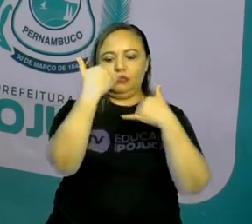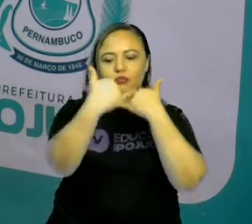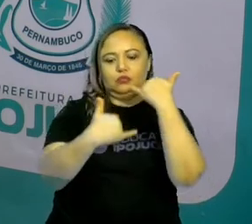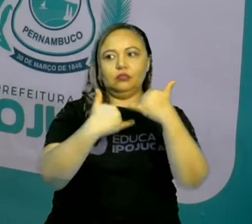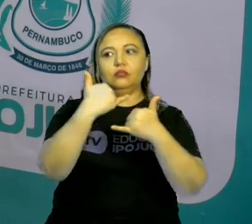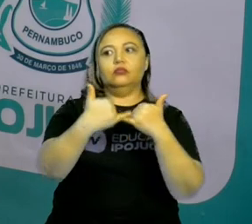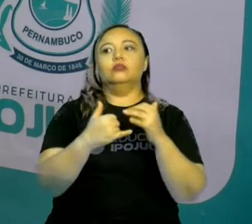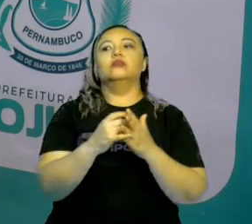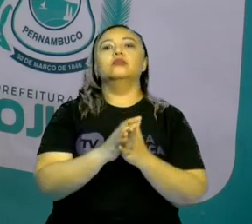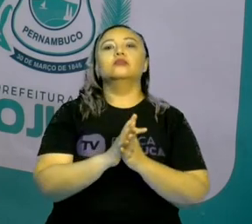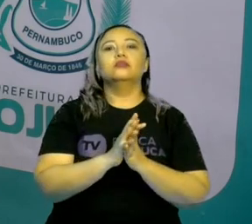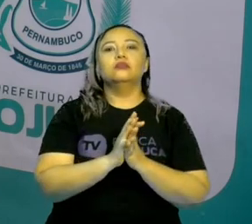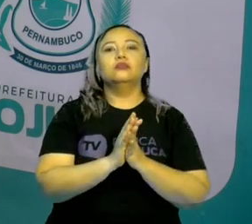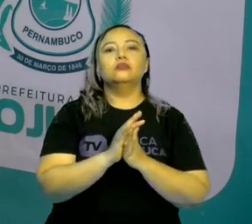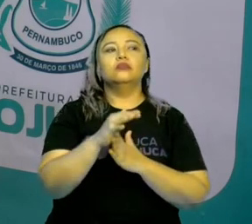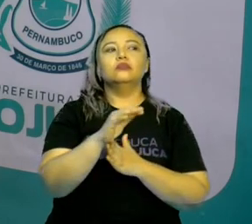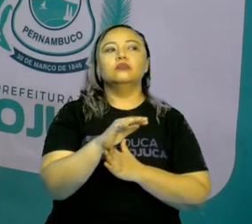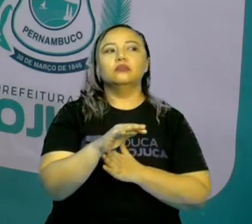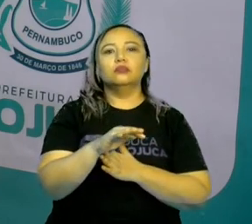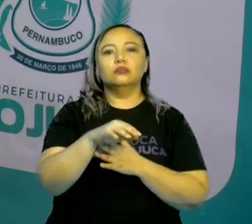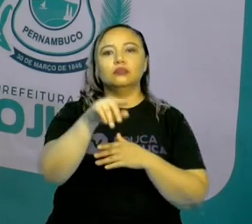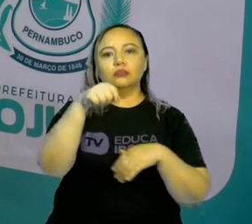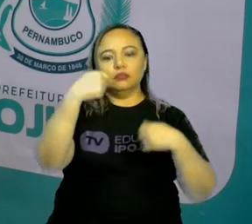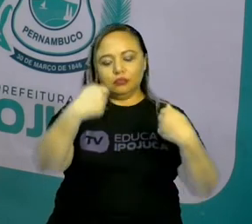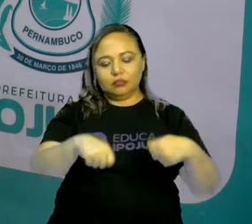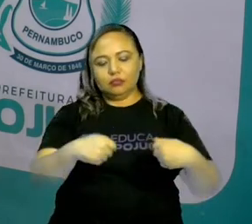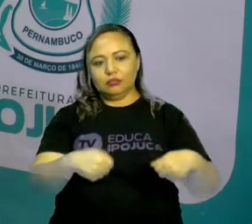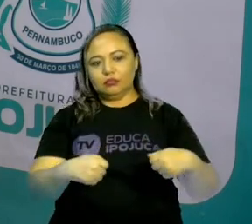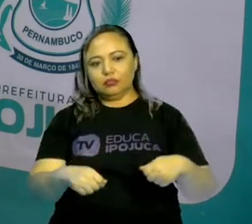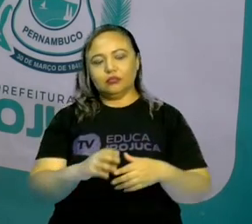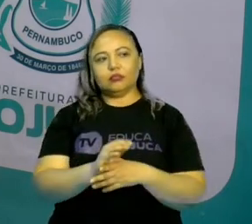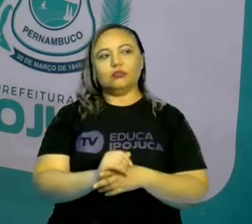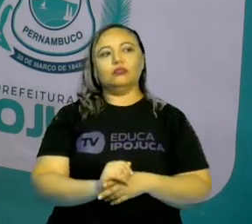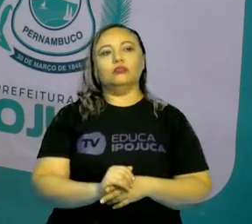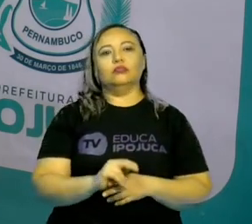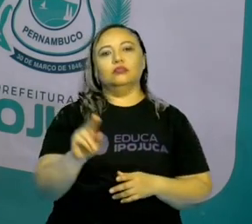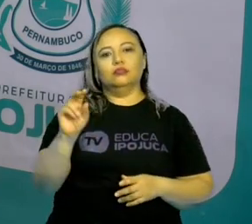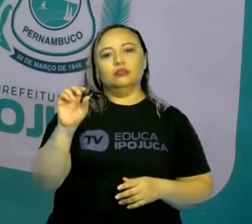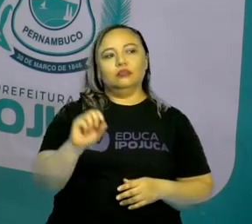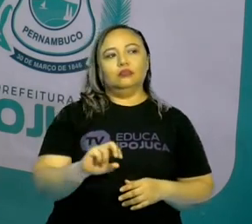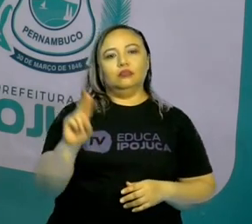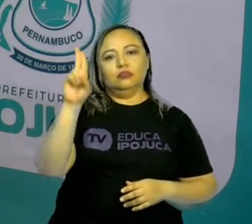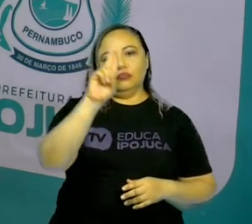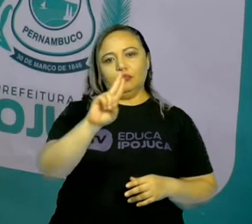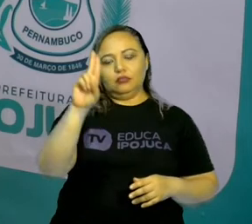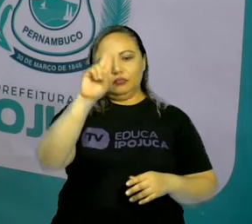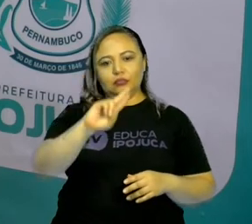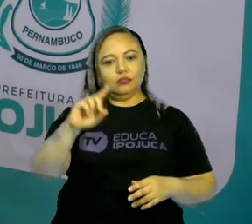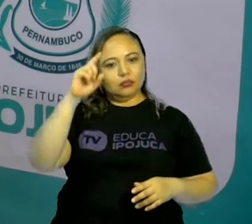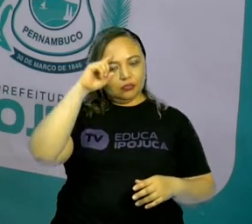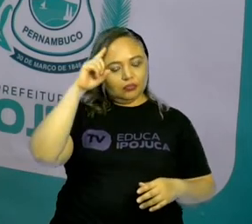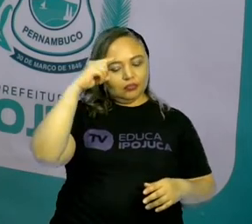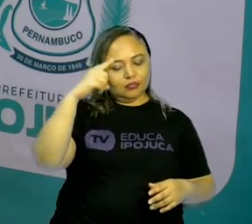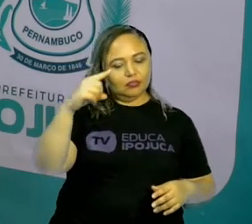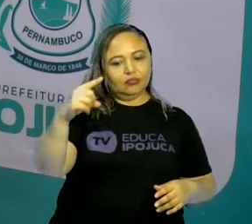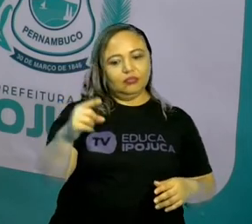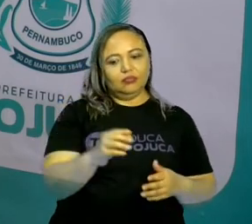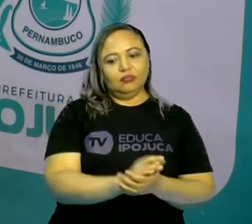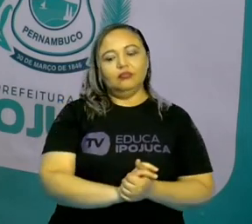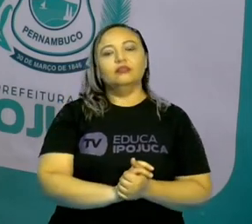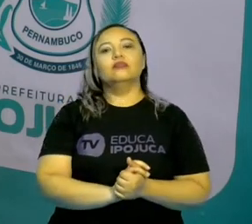continhas, que são formas que a gente precisa e que a gente utiliza no nosso dia a dia. São várias